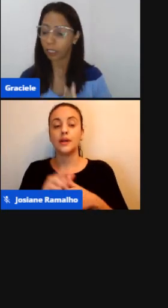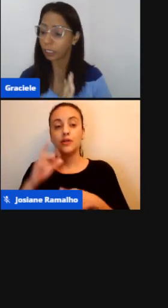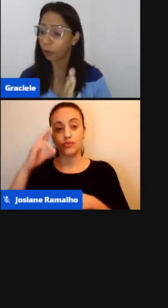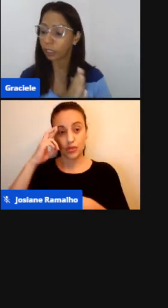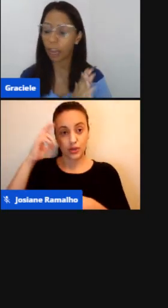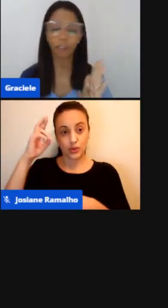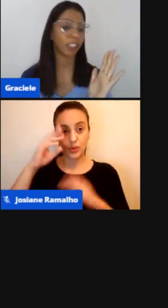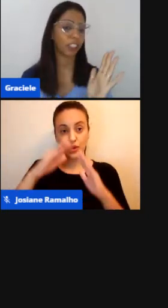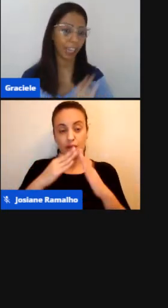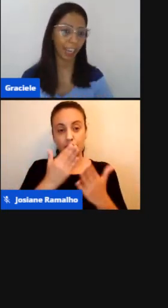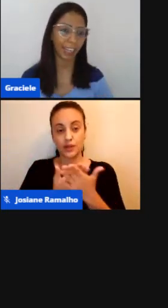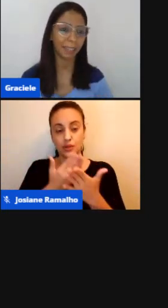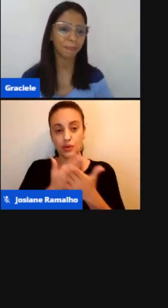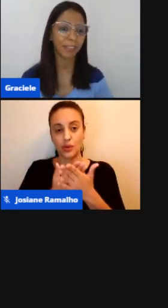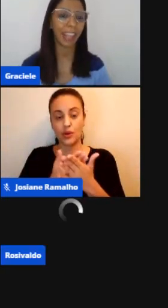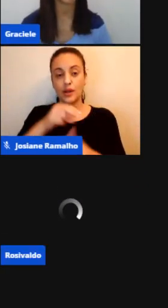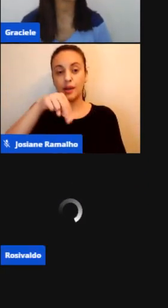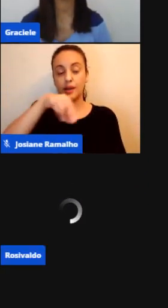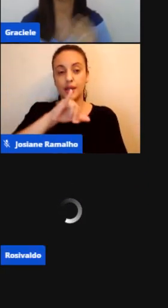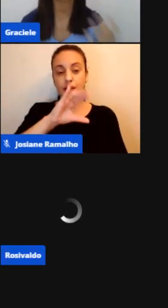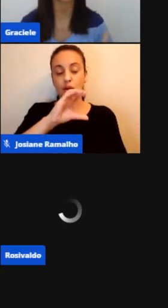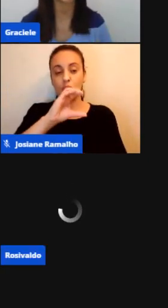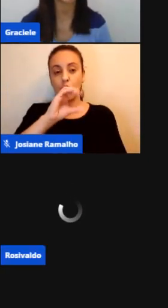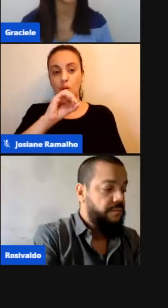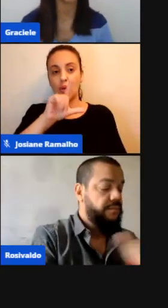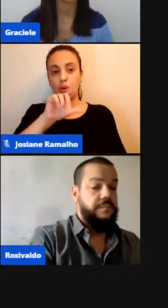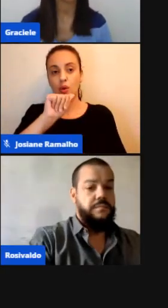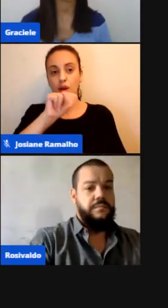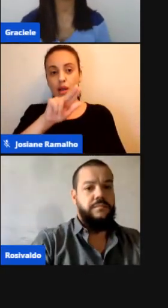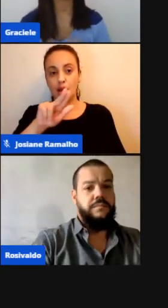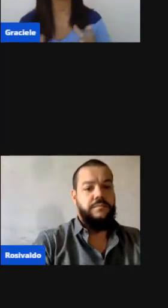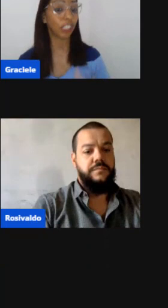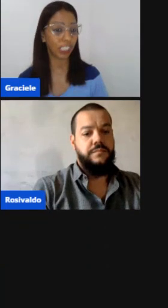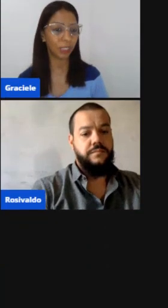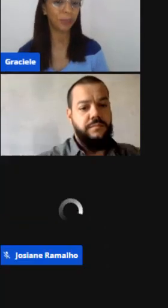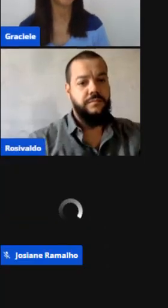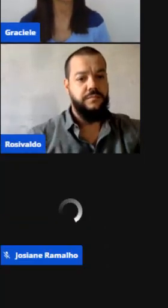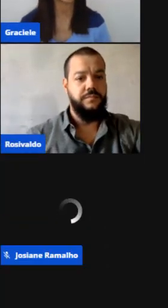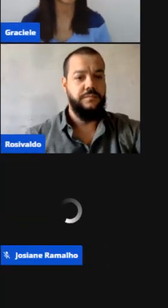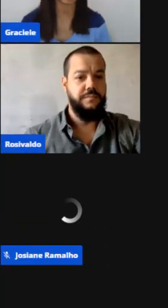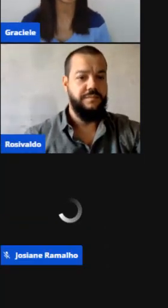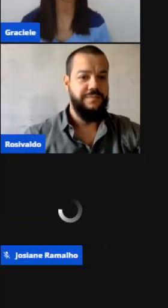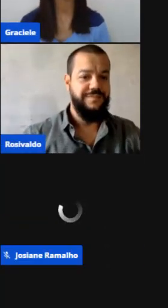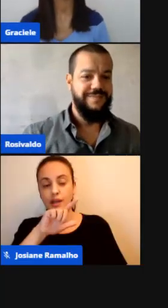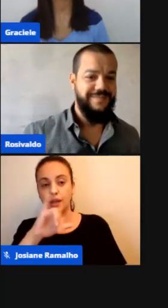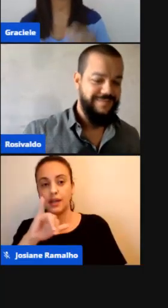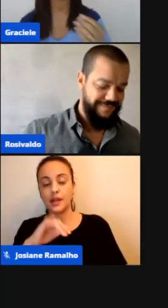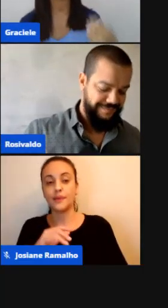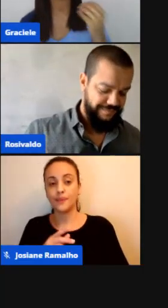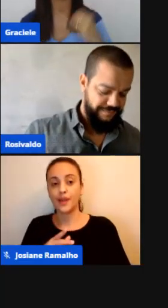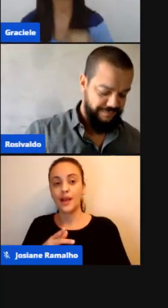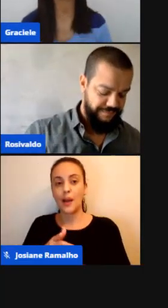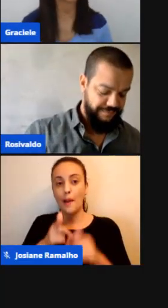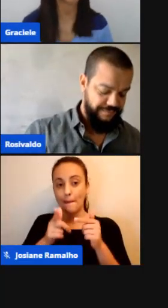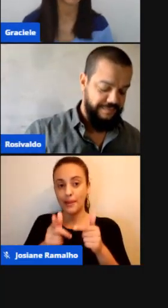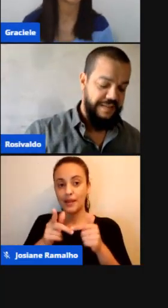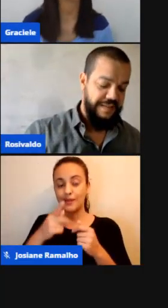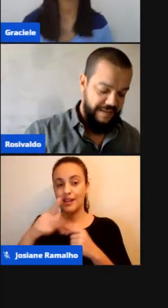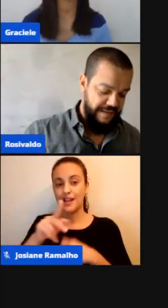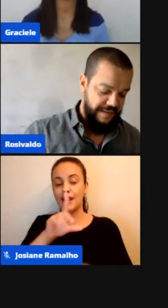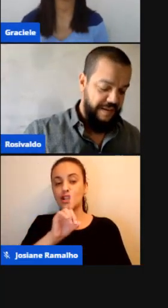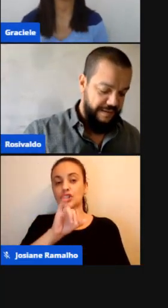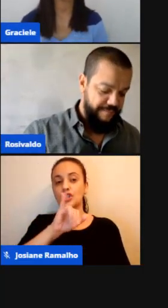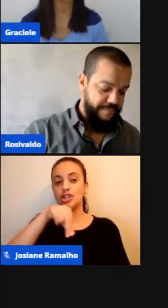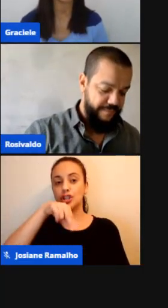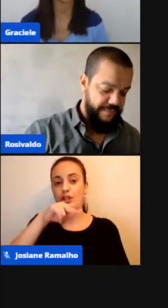da escola, Nicolau Frageli. Ele é muito conhecido como Dinho. Professor, seja muito bem